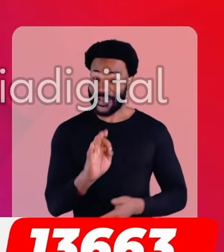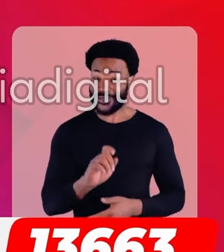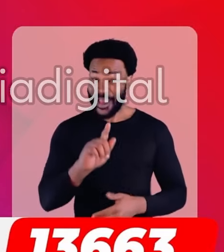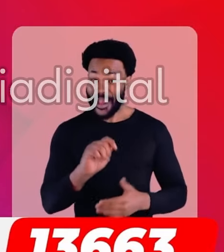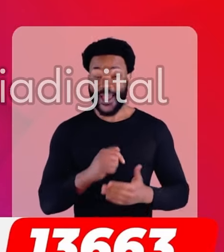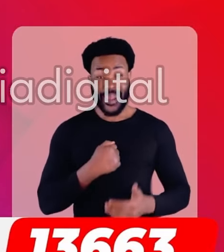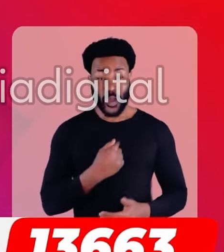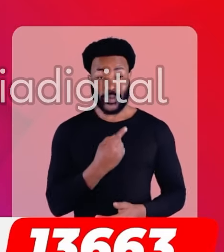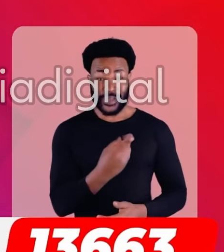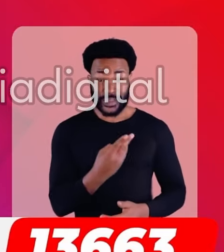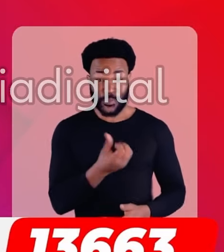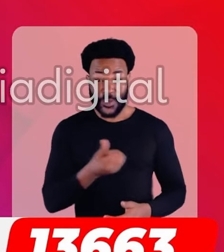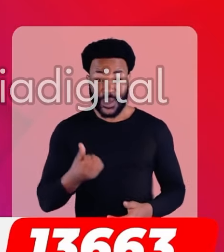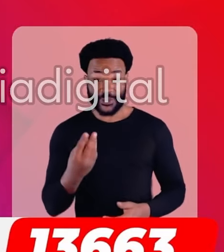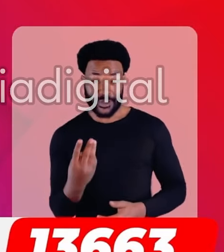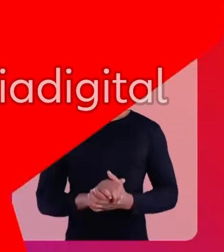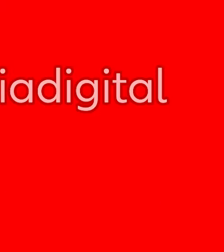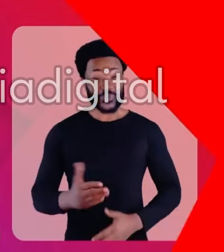Tião Bezerra, 13663.